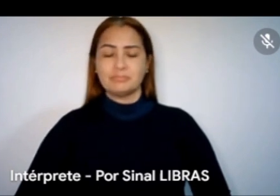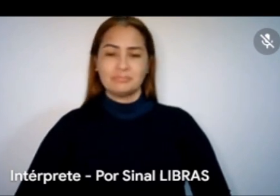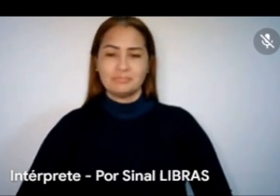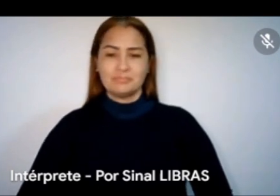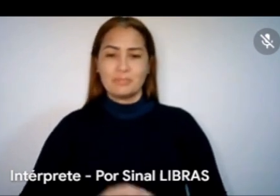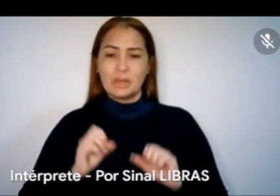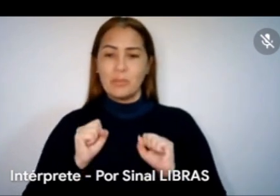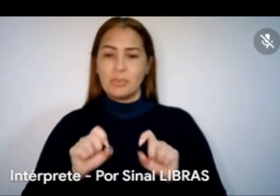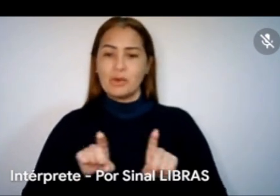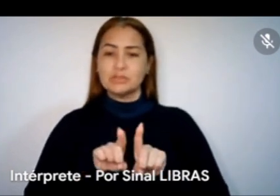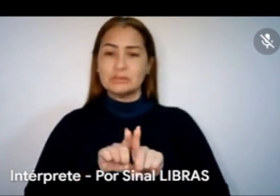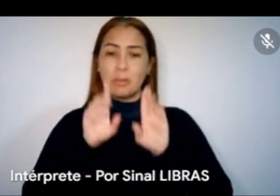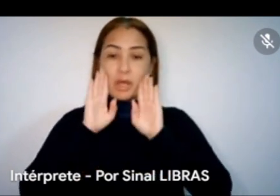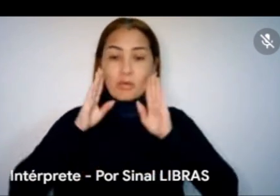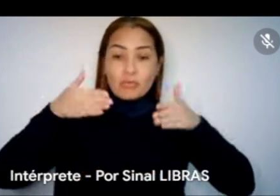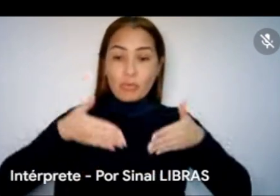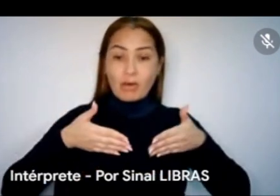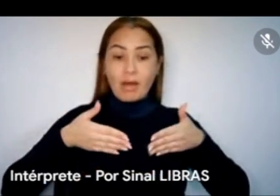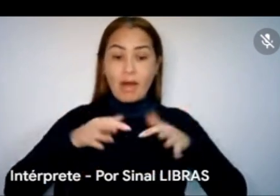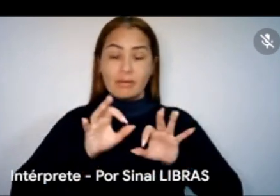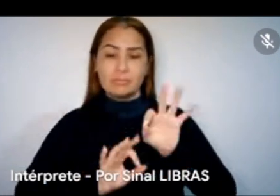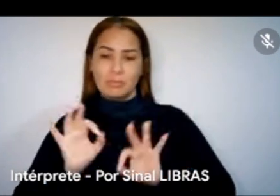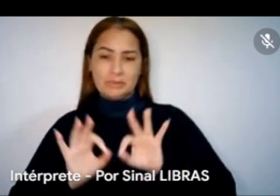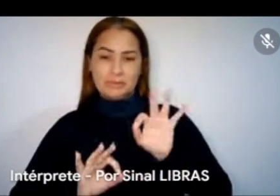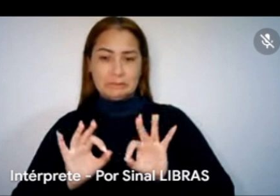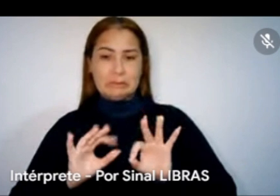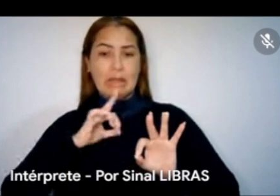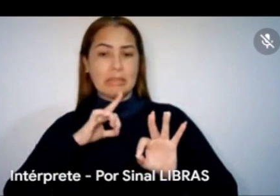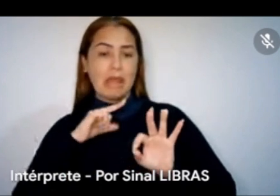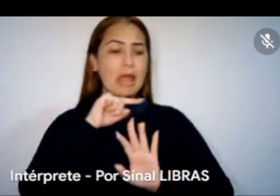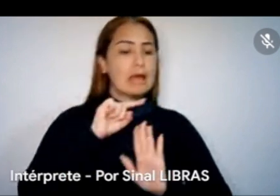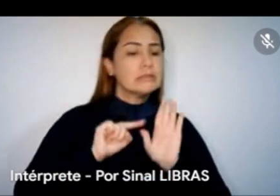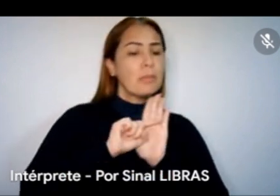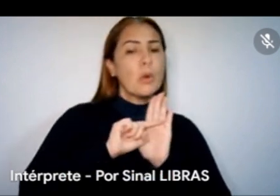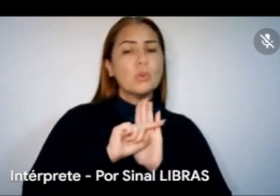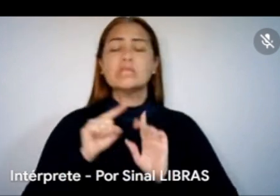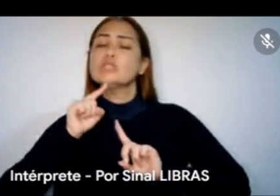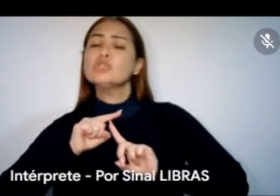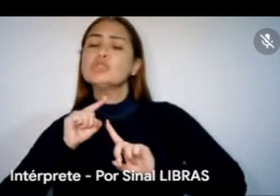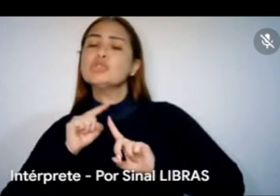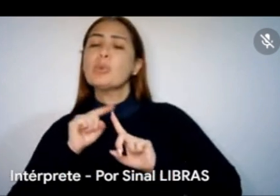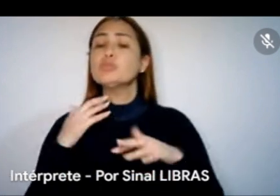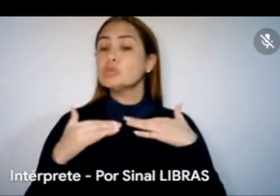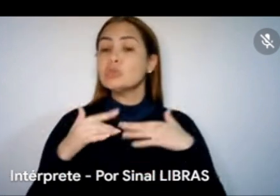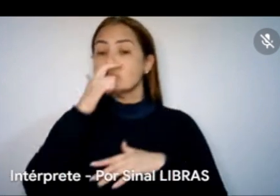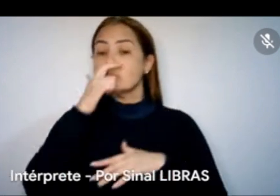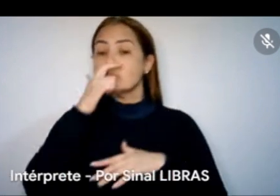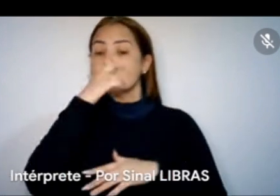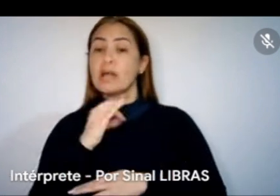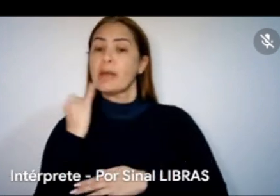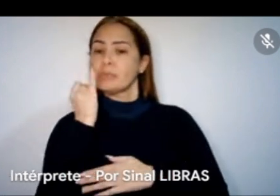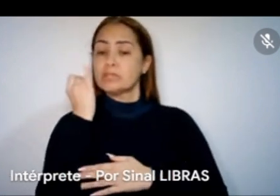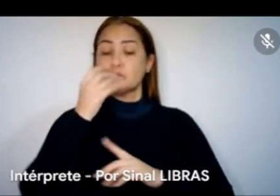focar nesse norte, né, termos essa pergunta, que tipos de ações que vocês consideram importantes, especificamente para a música,